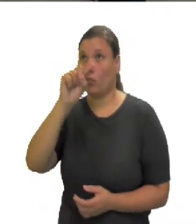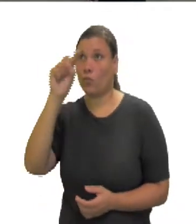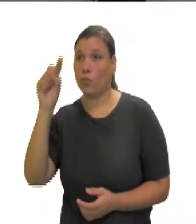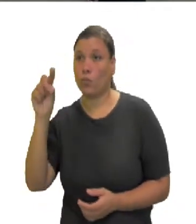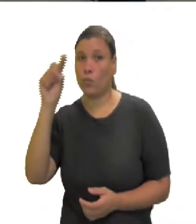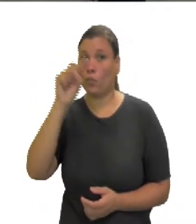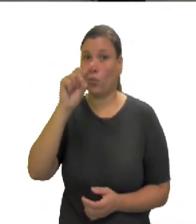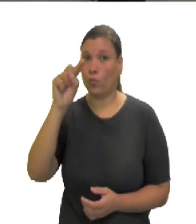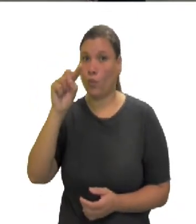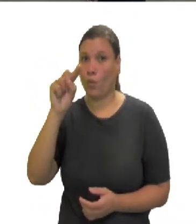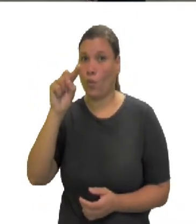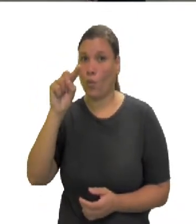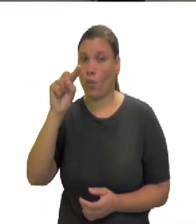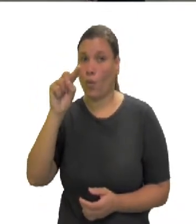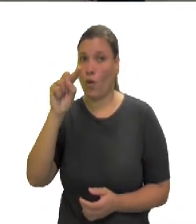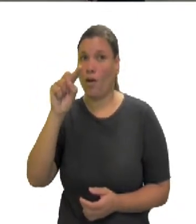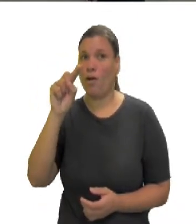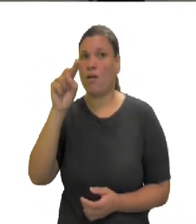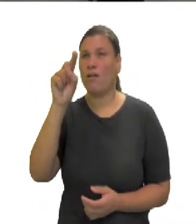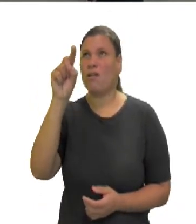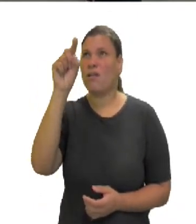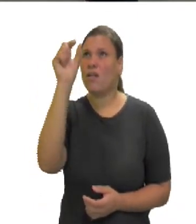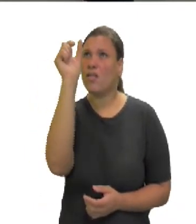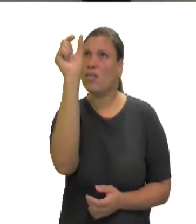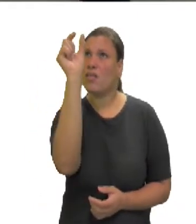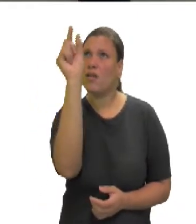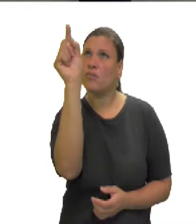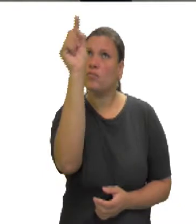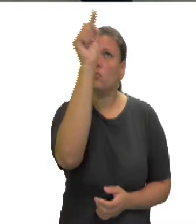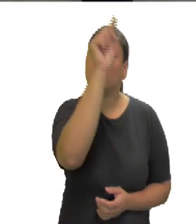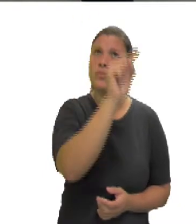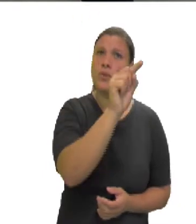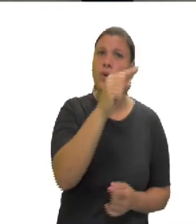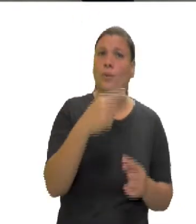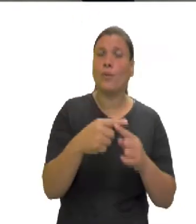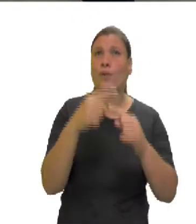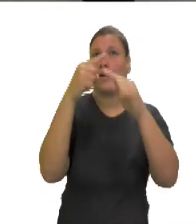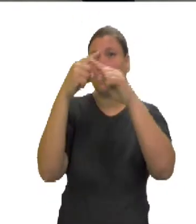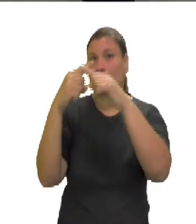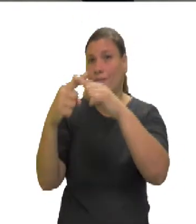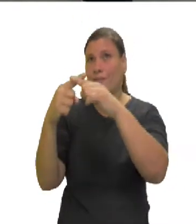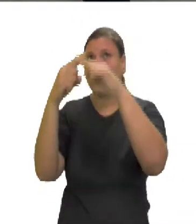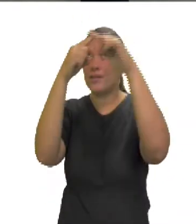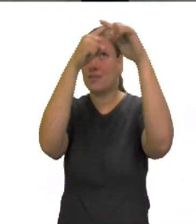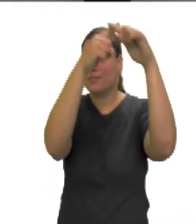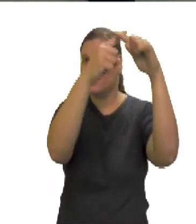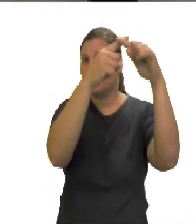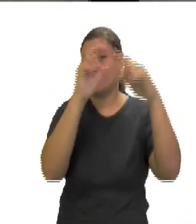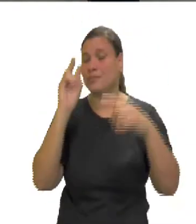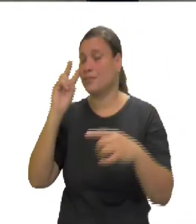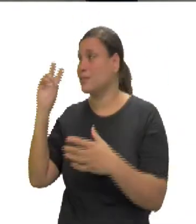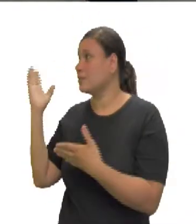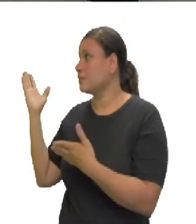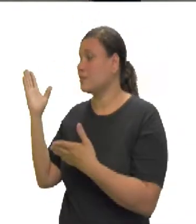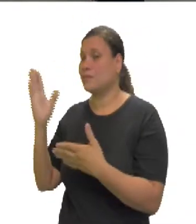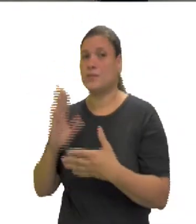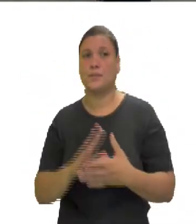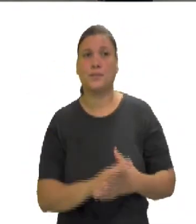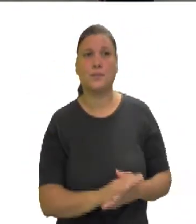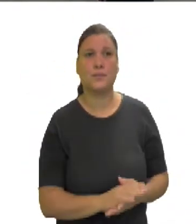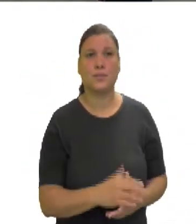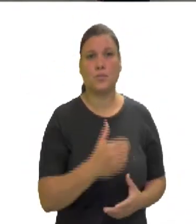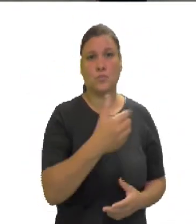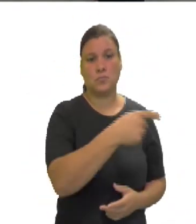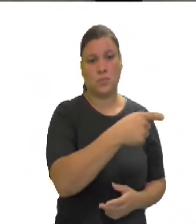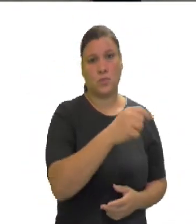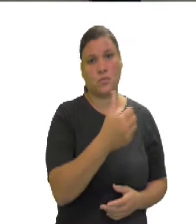8C, 8C vezes 2, 16C, mais 8